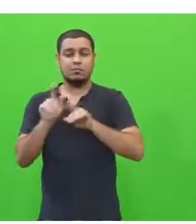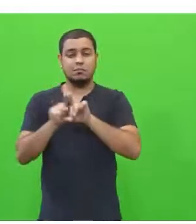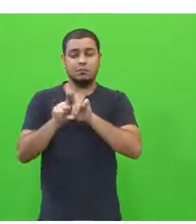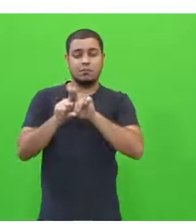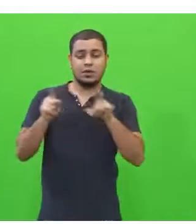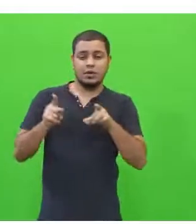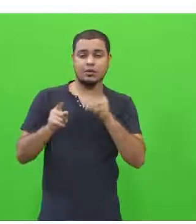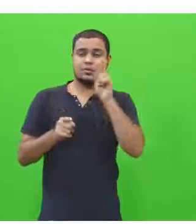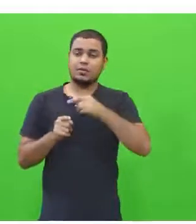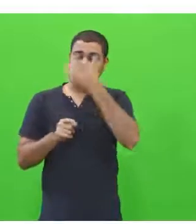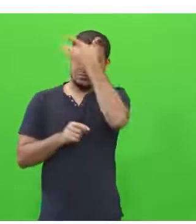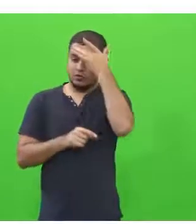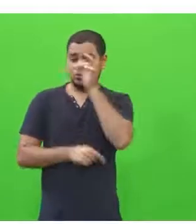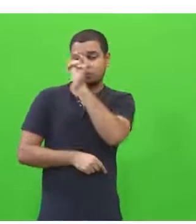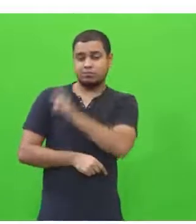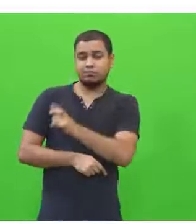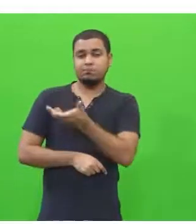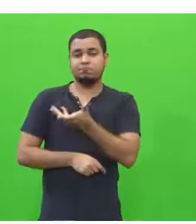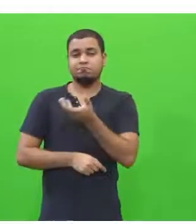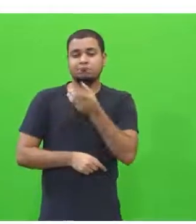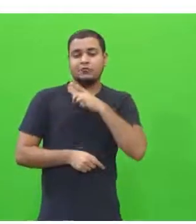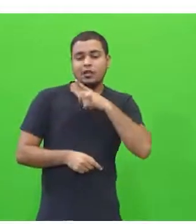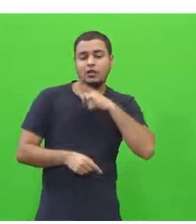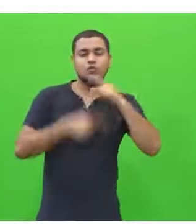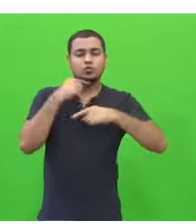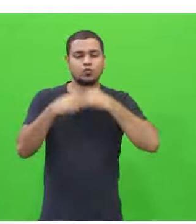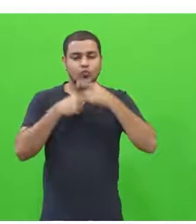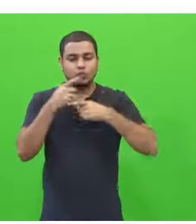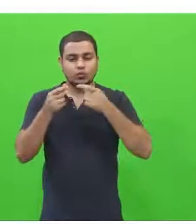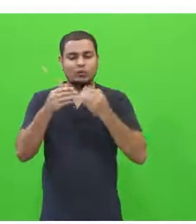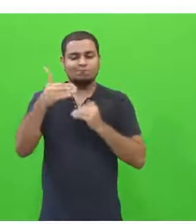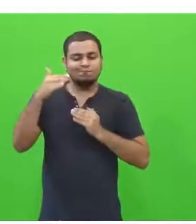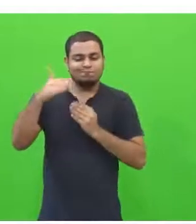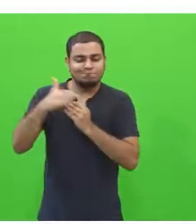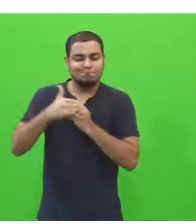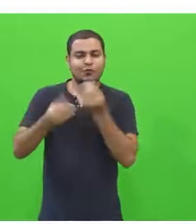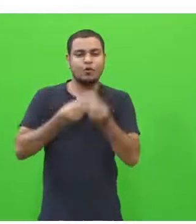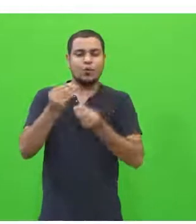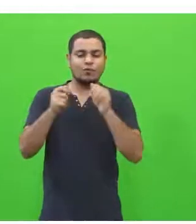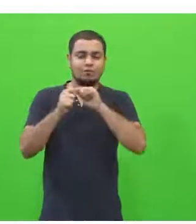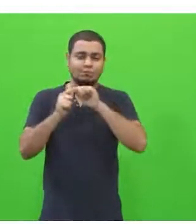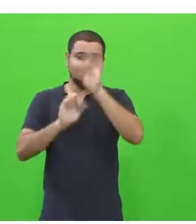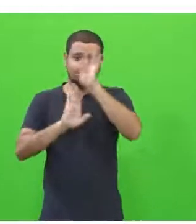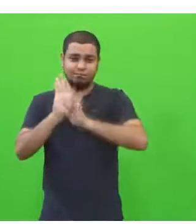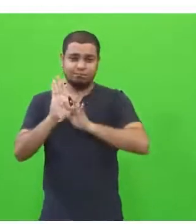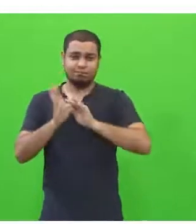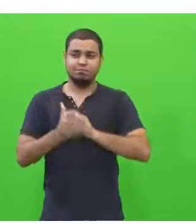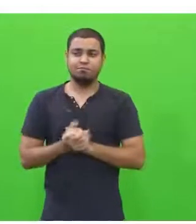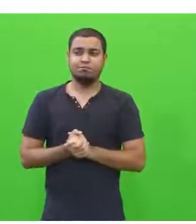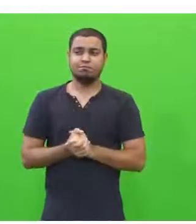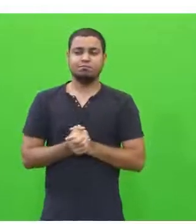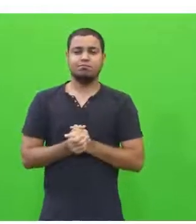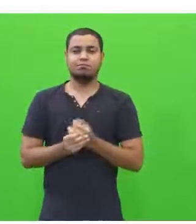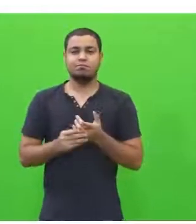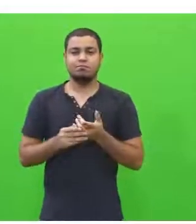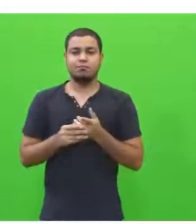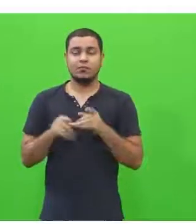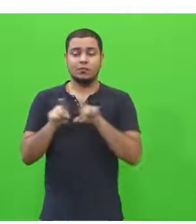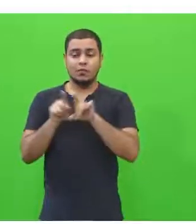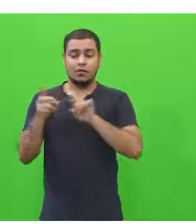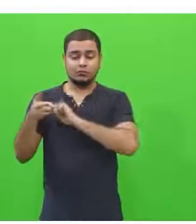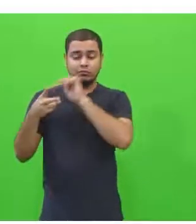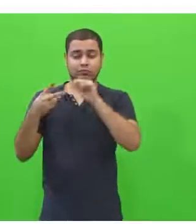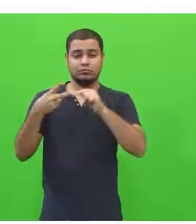Esse indivíduo vai se deparar com dificuldades e barreiras no momento que ele for produzir. E o próximo